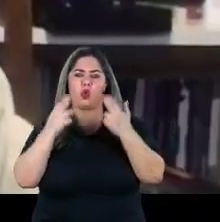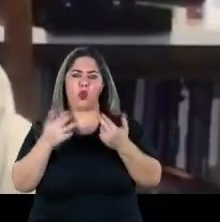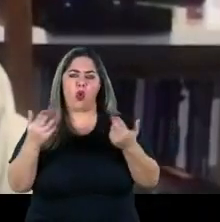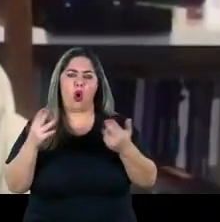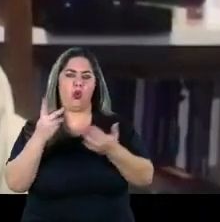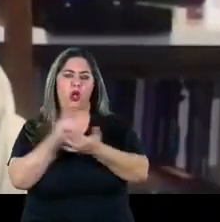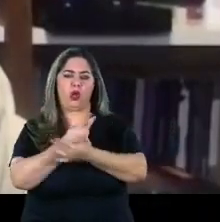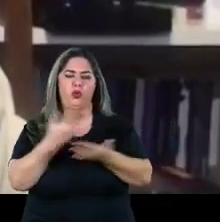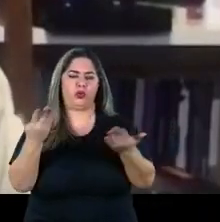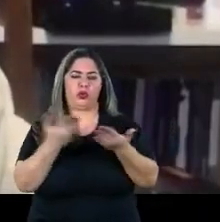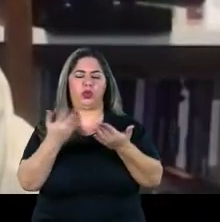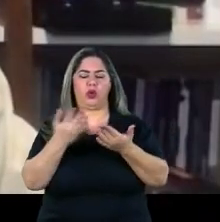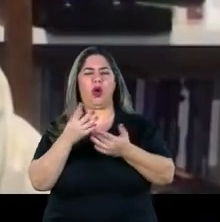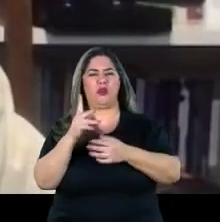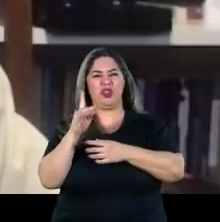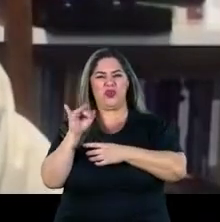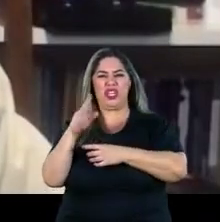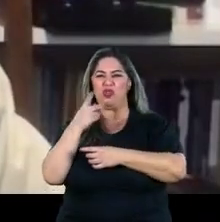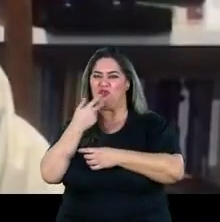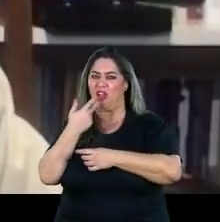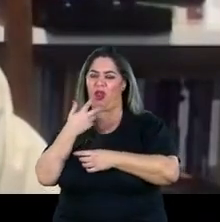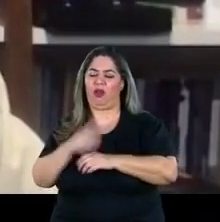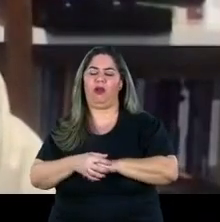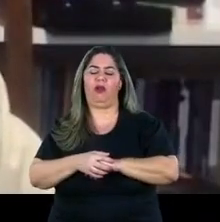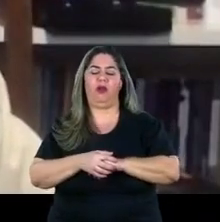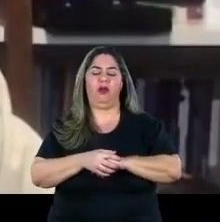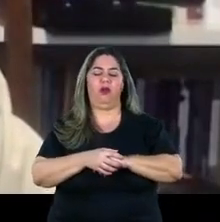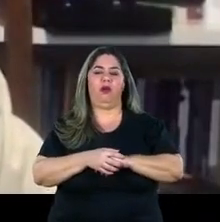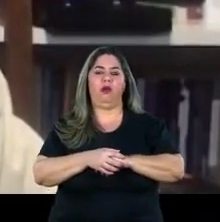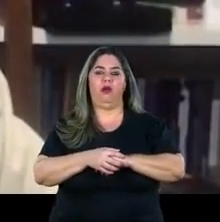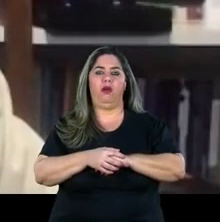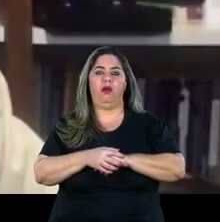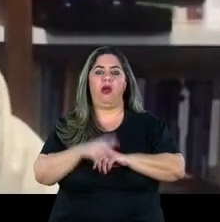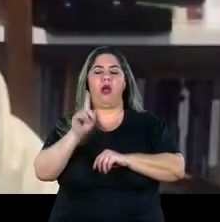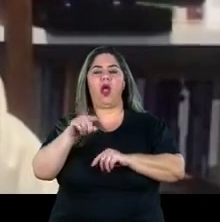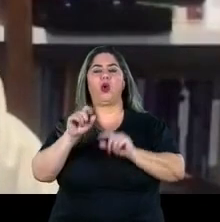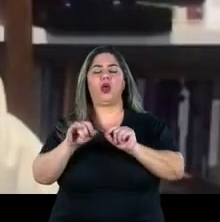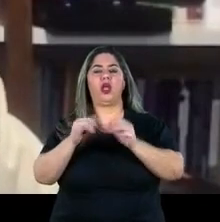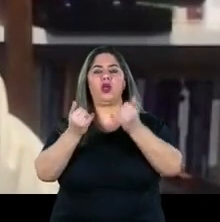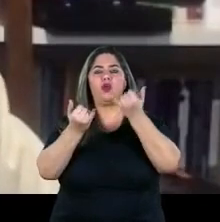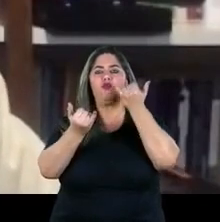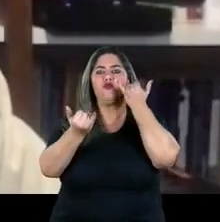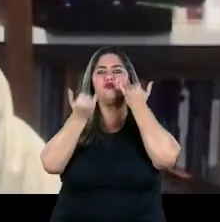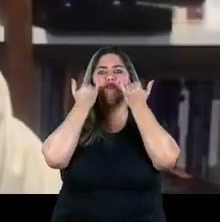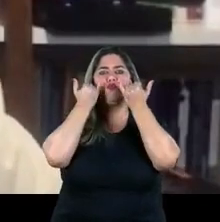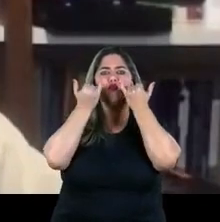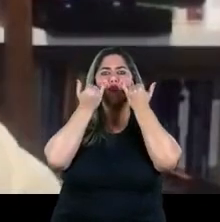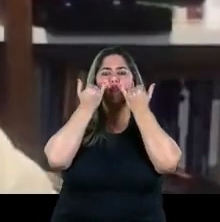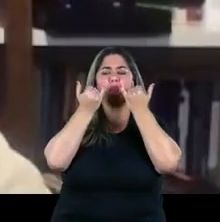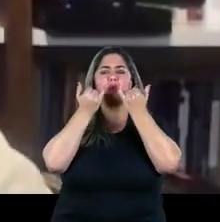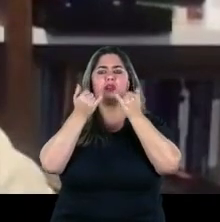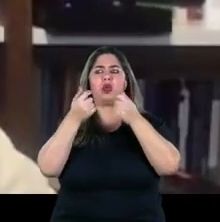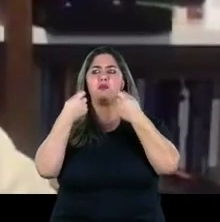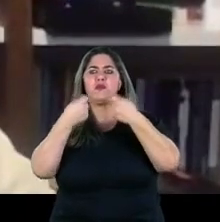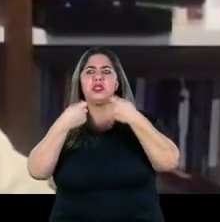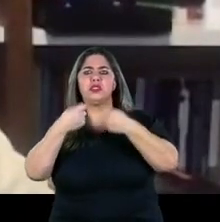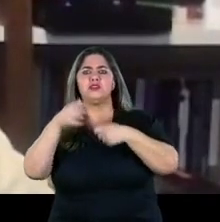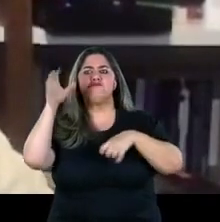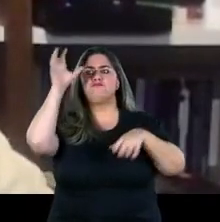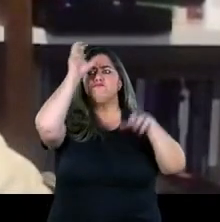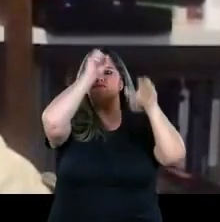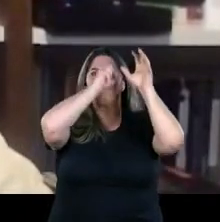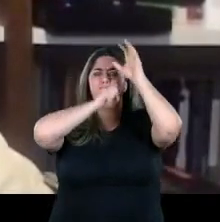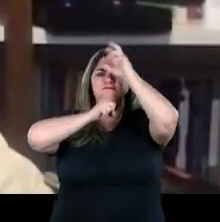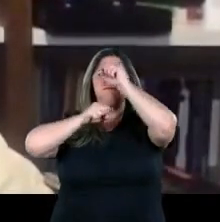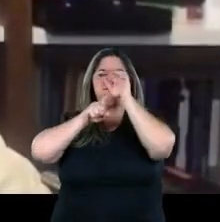dito pelo pelo Kiko entendeu certamente é uma questão de informação é uma questão de conhecimento é uma questão